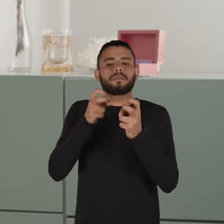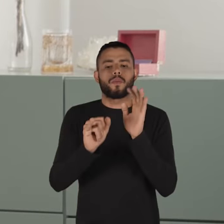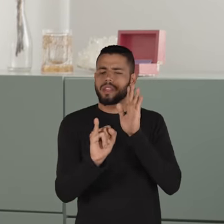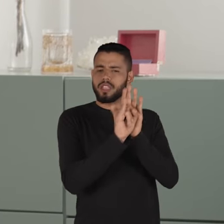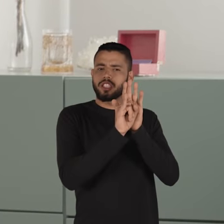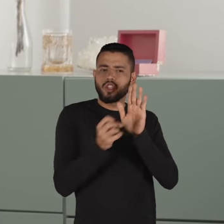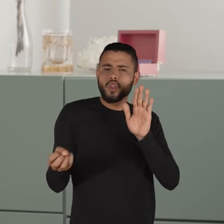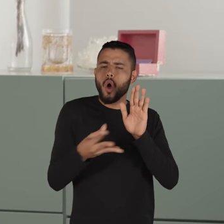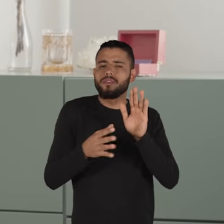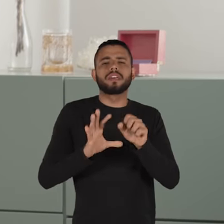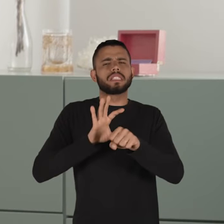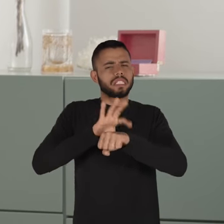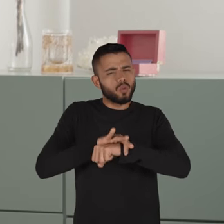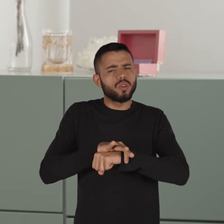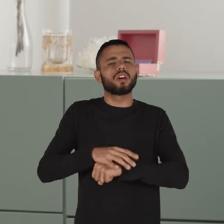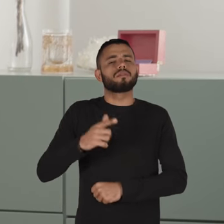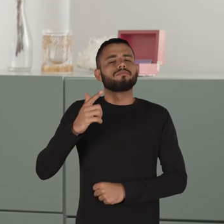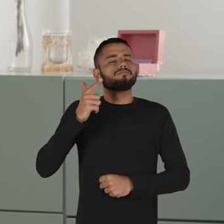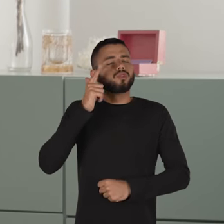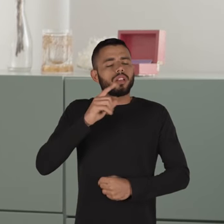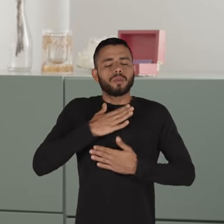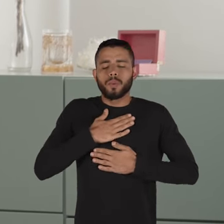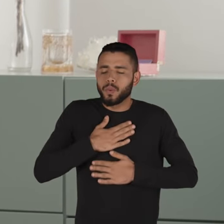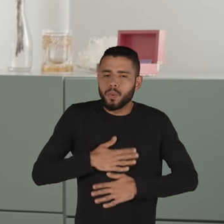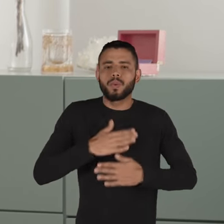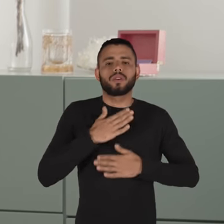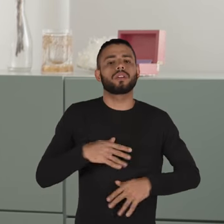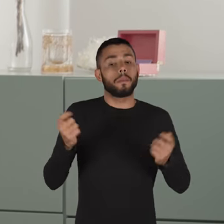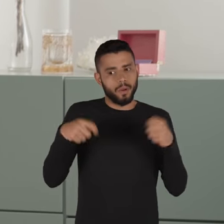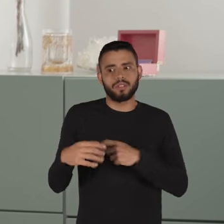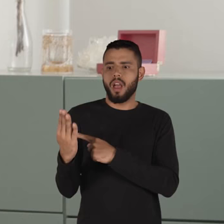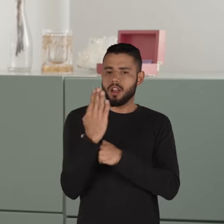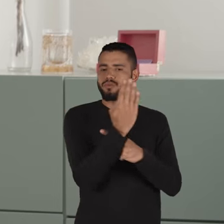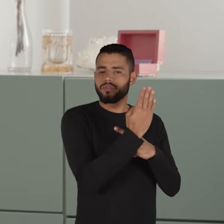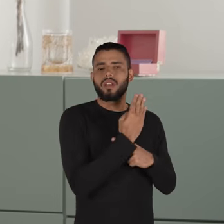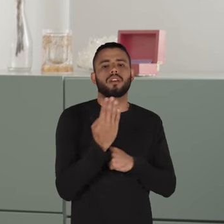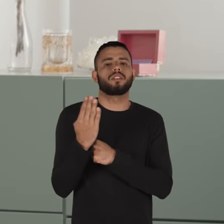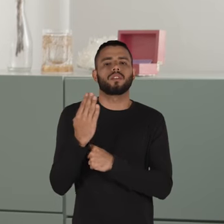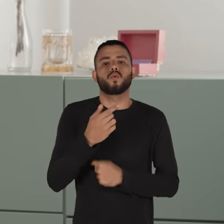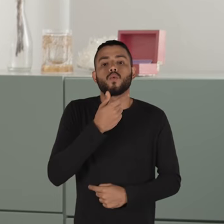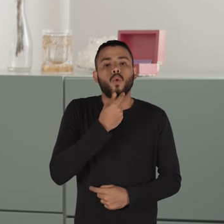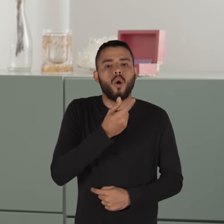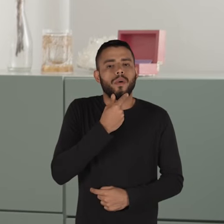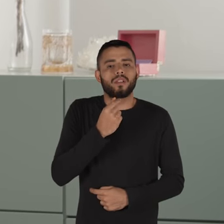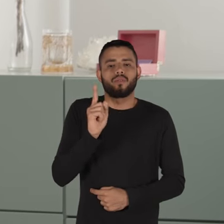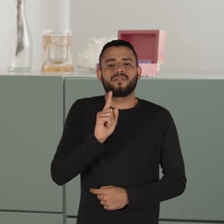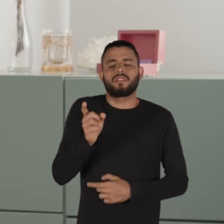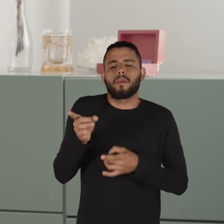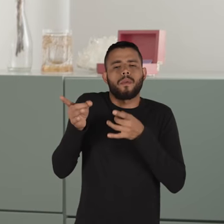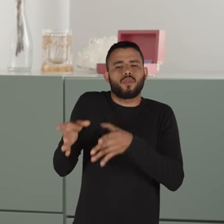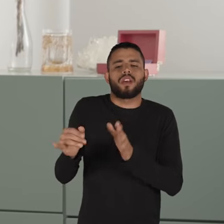nova identidade que seja segura reconfortante que traga benefícios para ele ele não vai